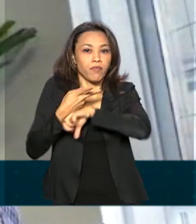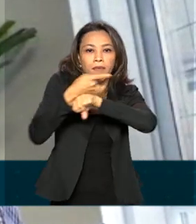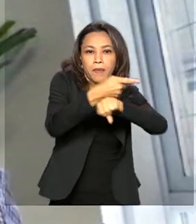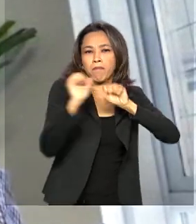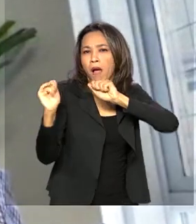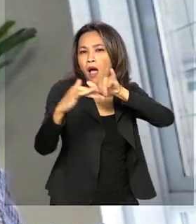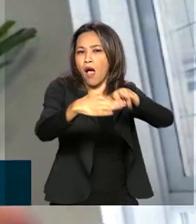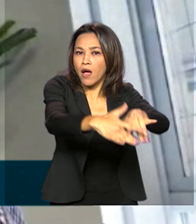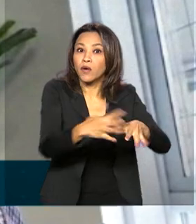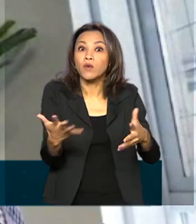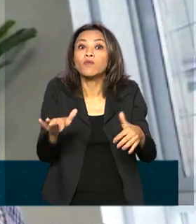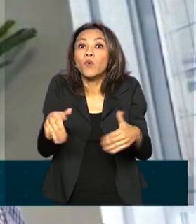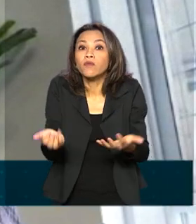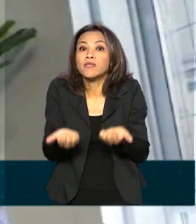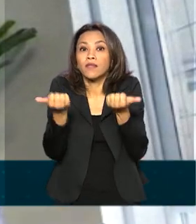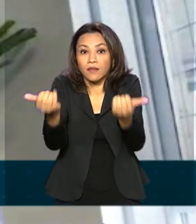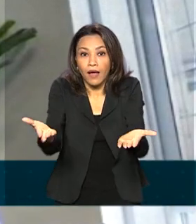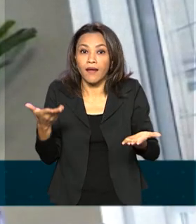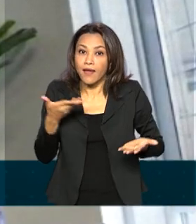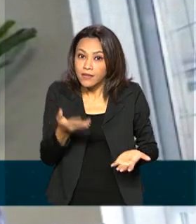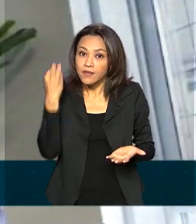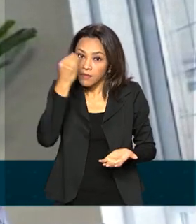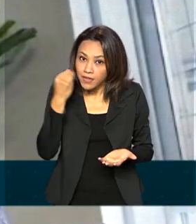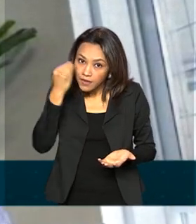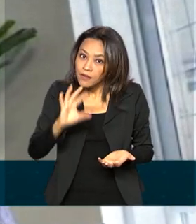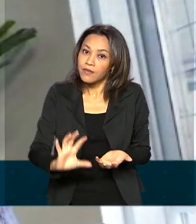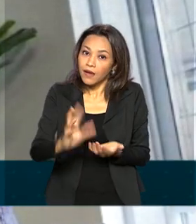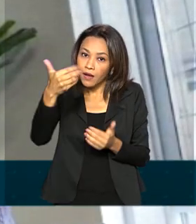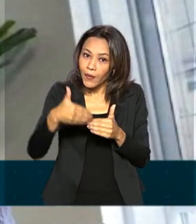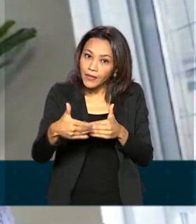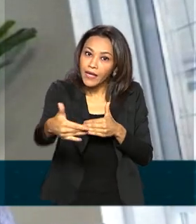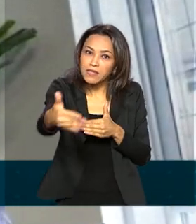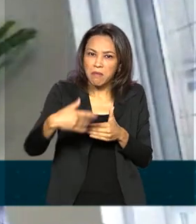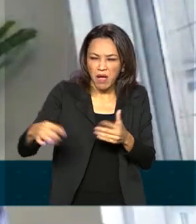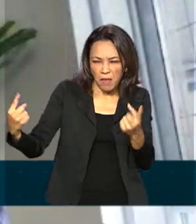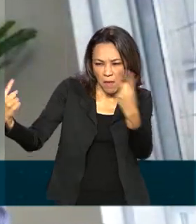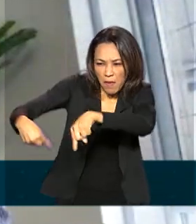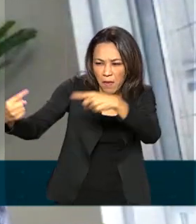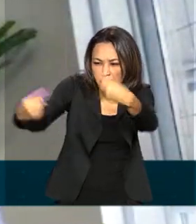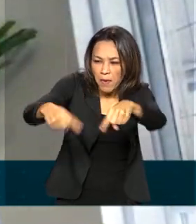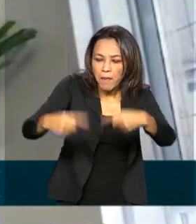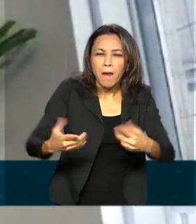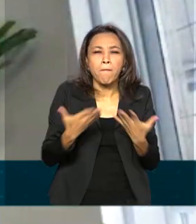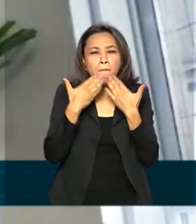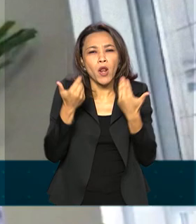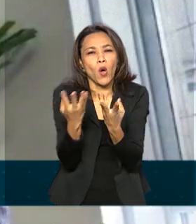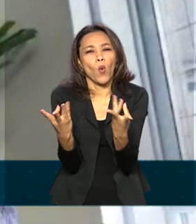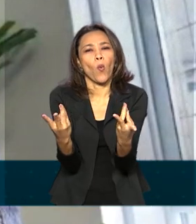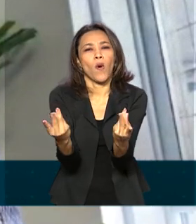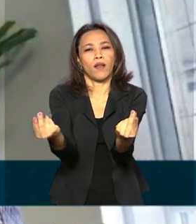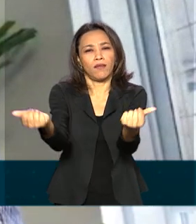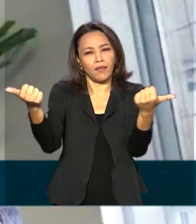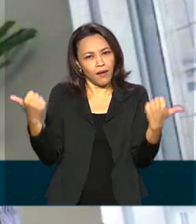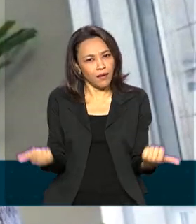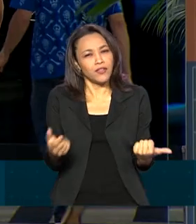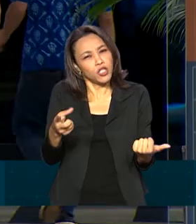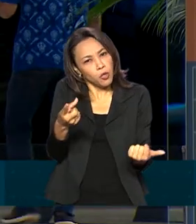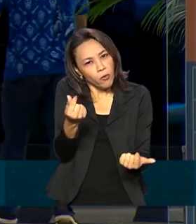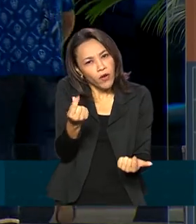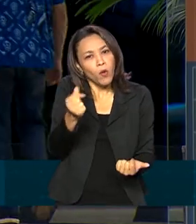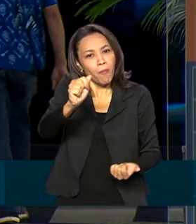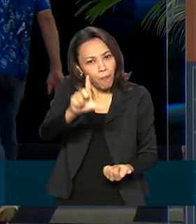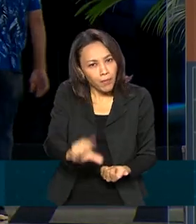experiência a ele como usuário, isso acontece. Quanto mais competição, maior qualidade, maior agilidade e menor preço.